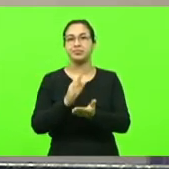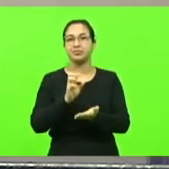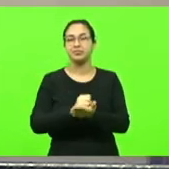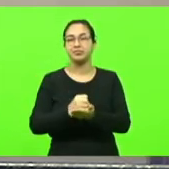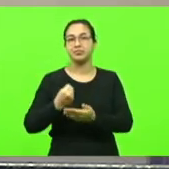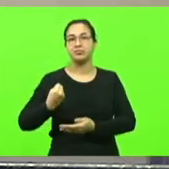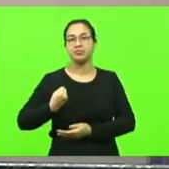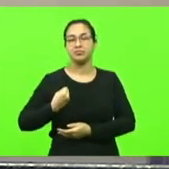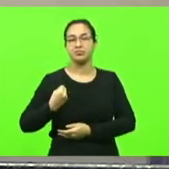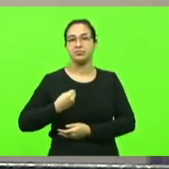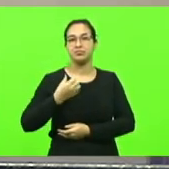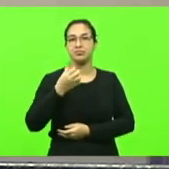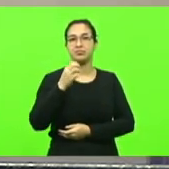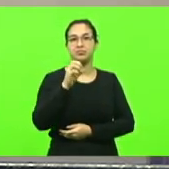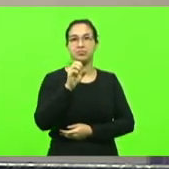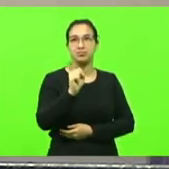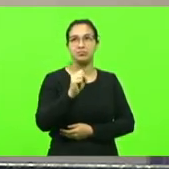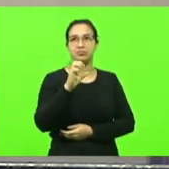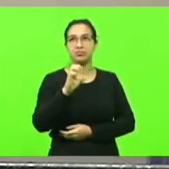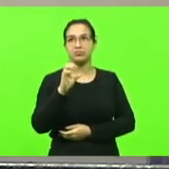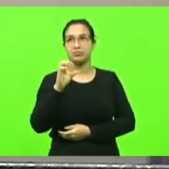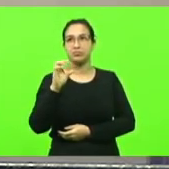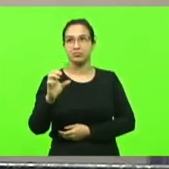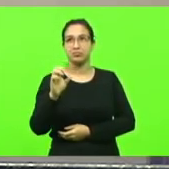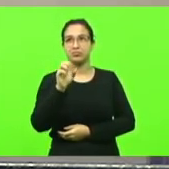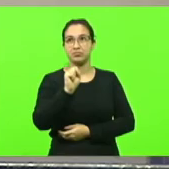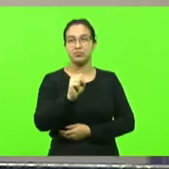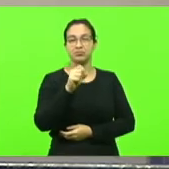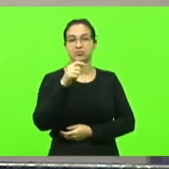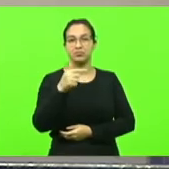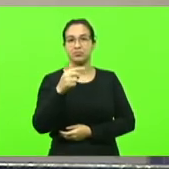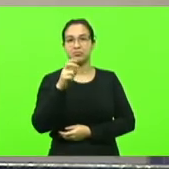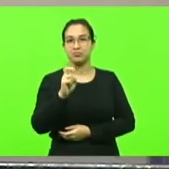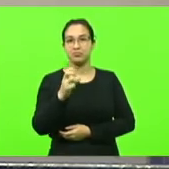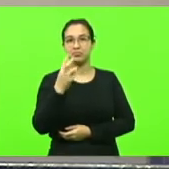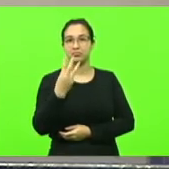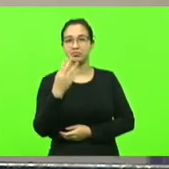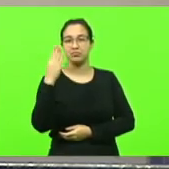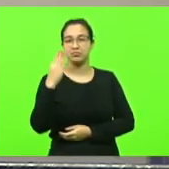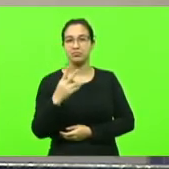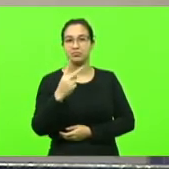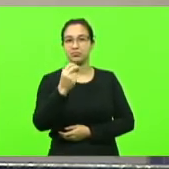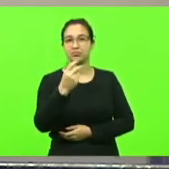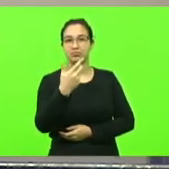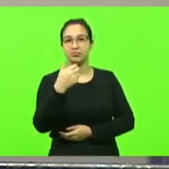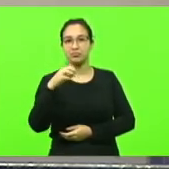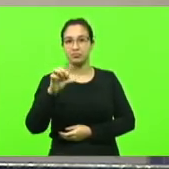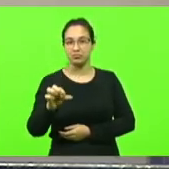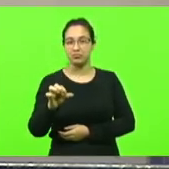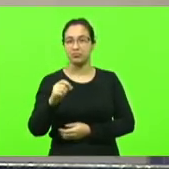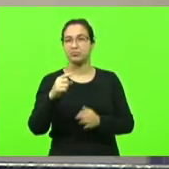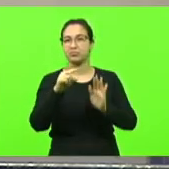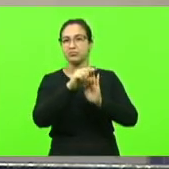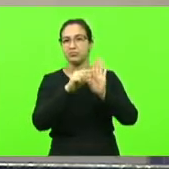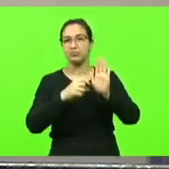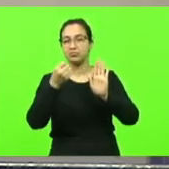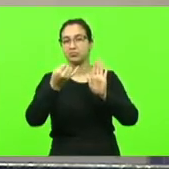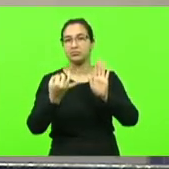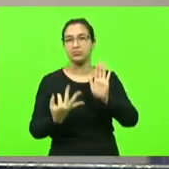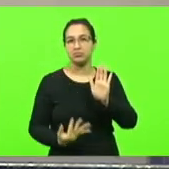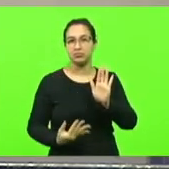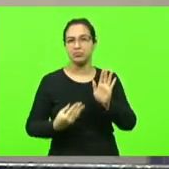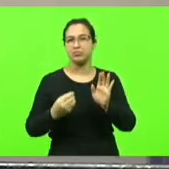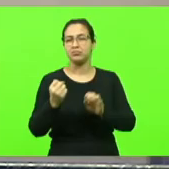SCC 8753 barra 2019 cujo objeto versa sobre o